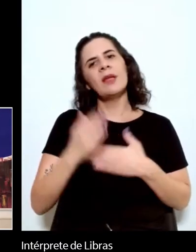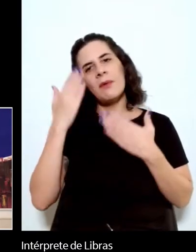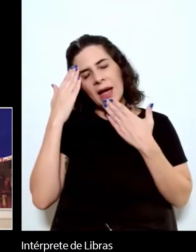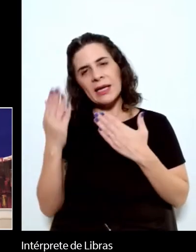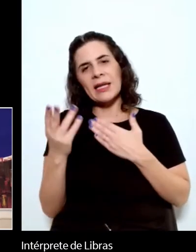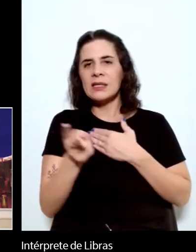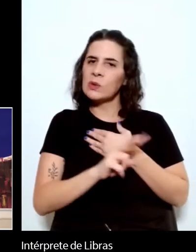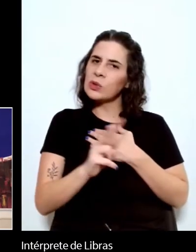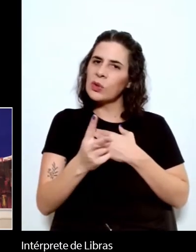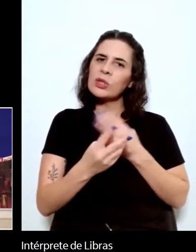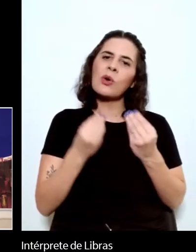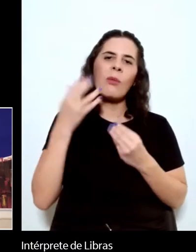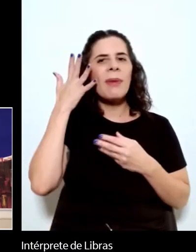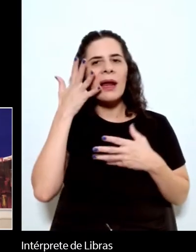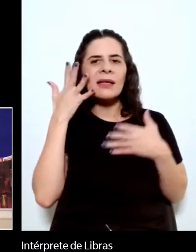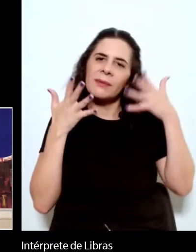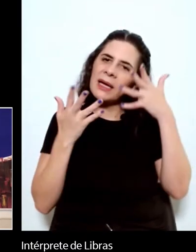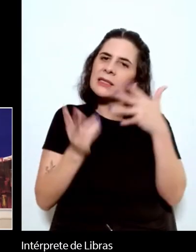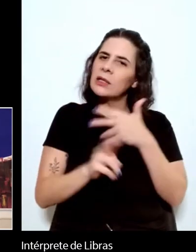Jackson pelas palestras.